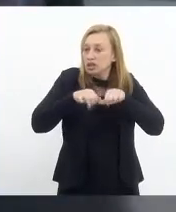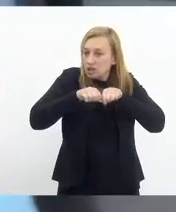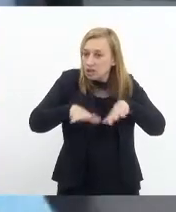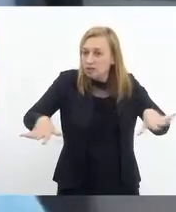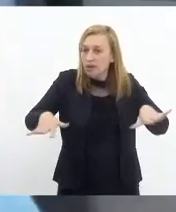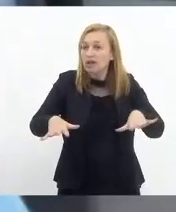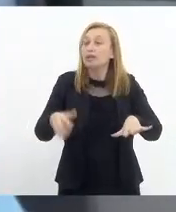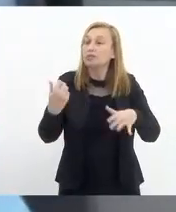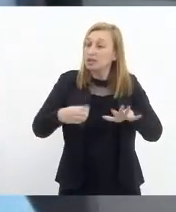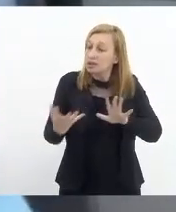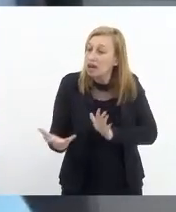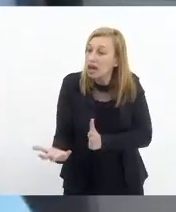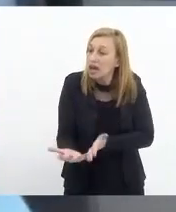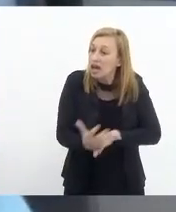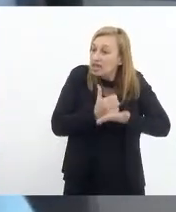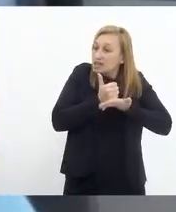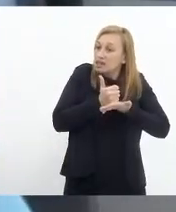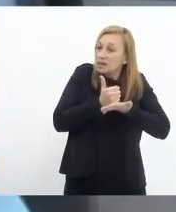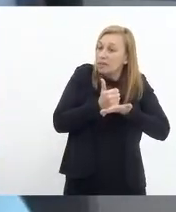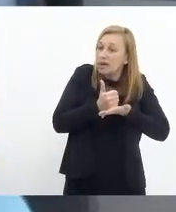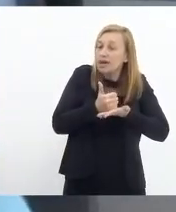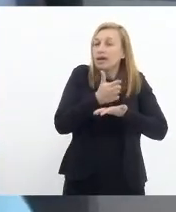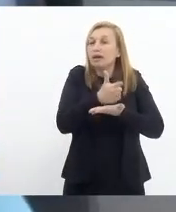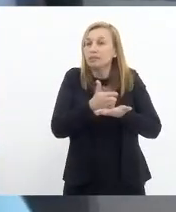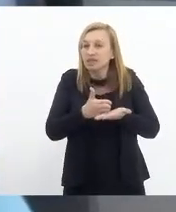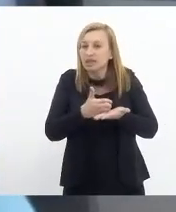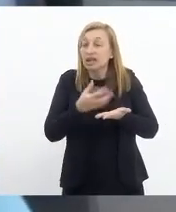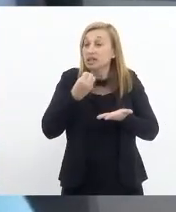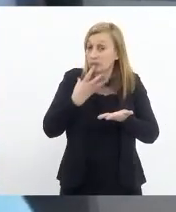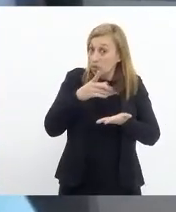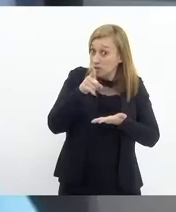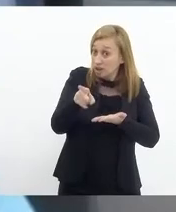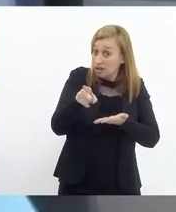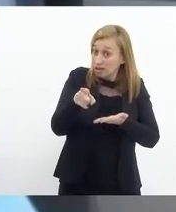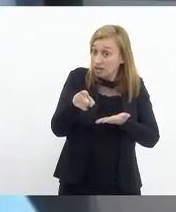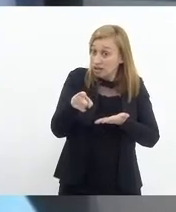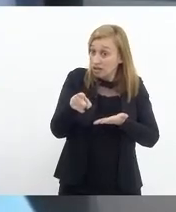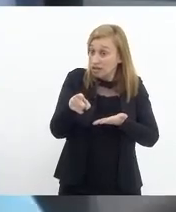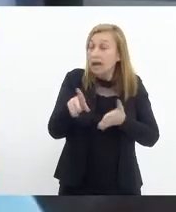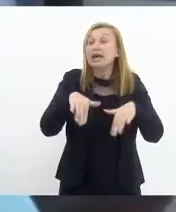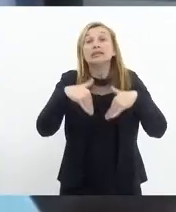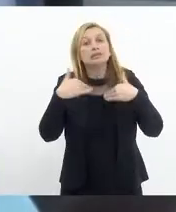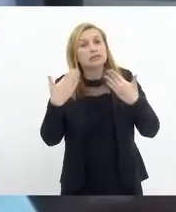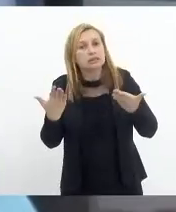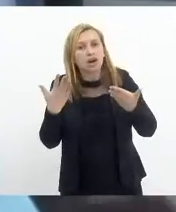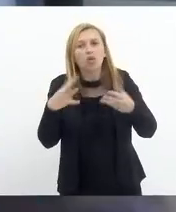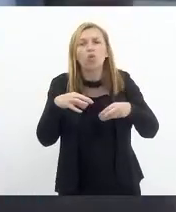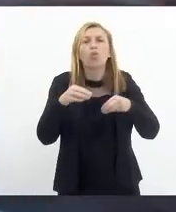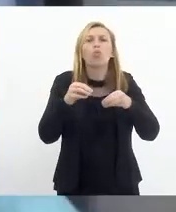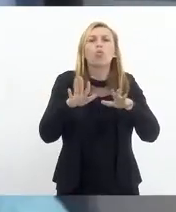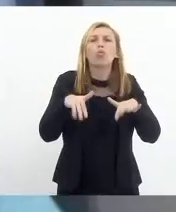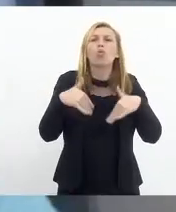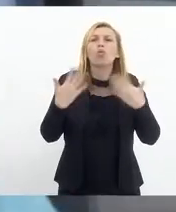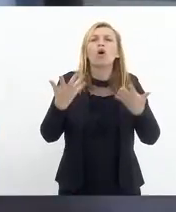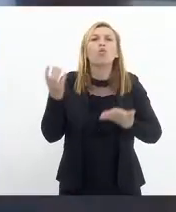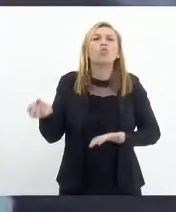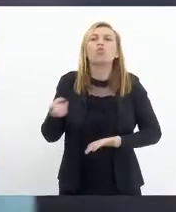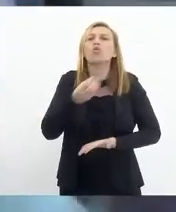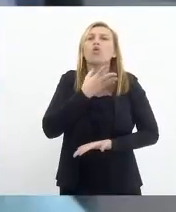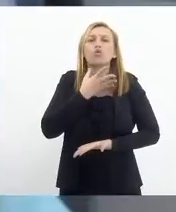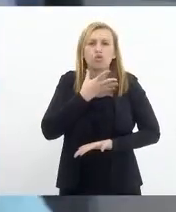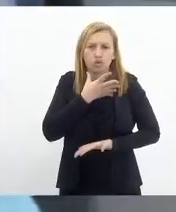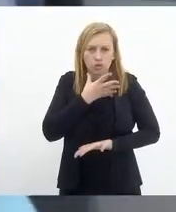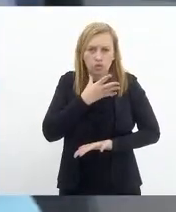recolher e reciclar uma parte boa dessas. Então, qual é a novidade do projeto